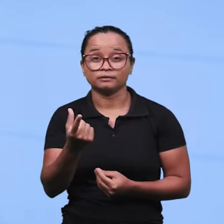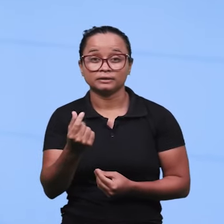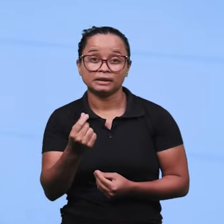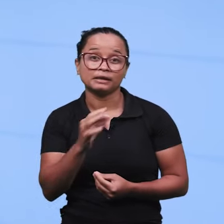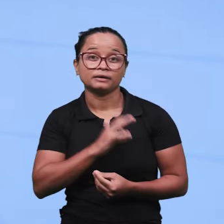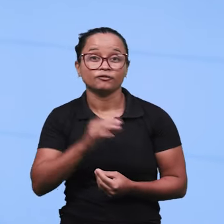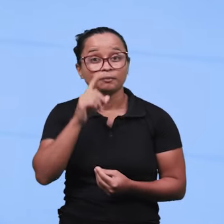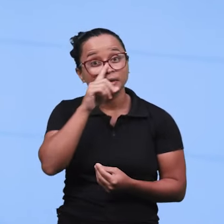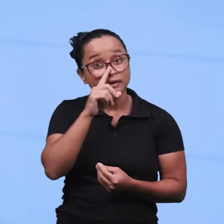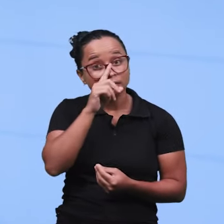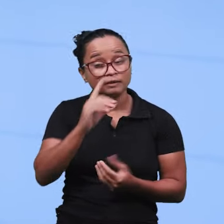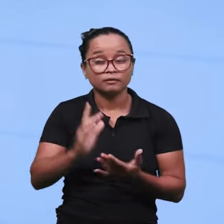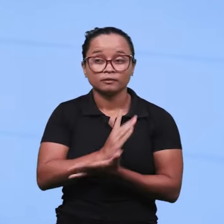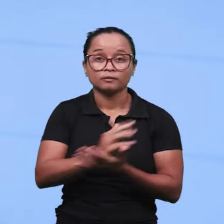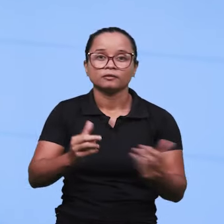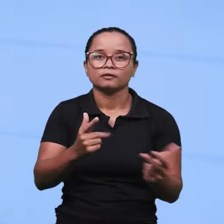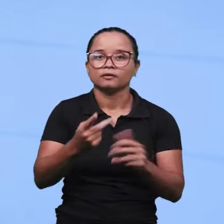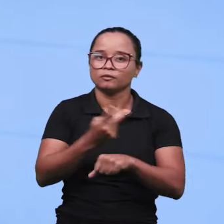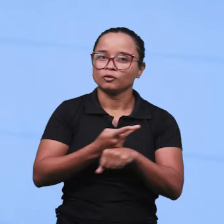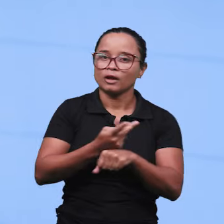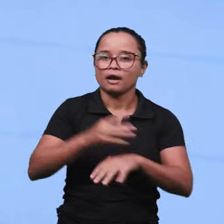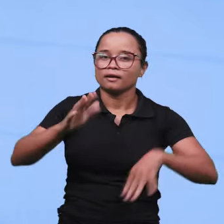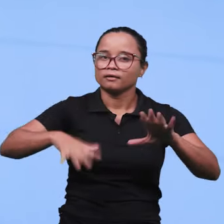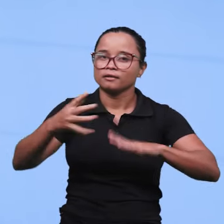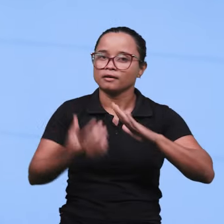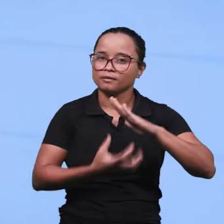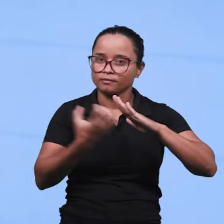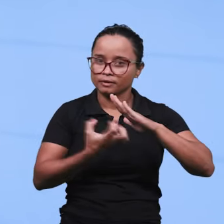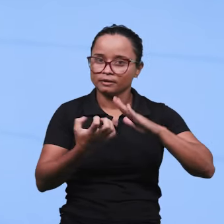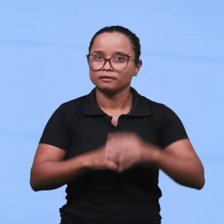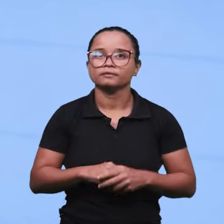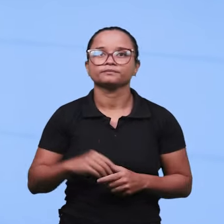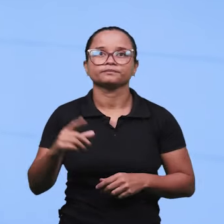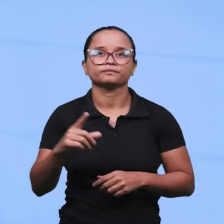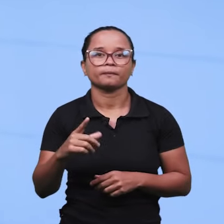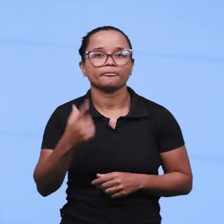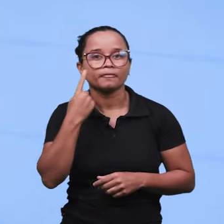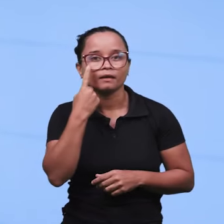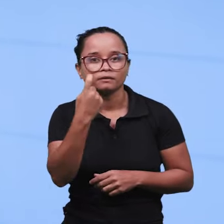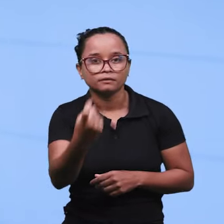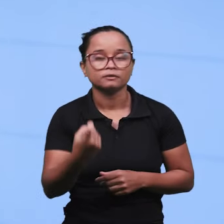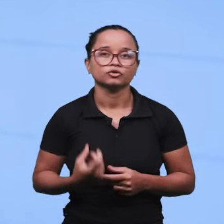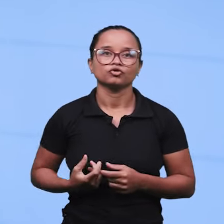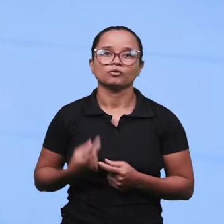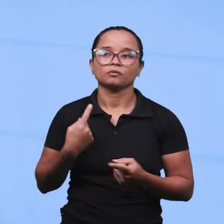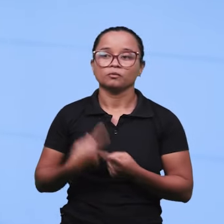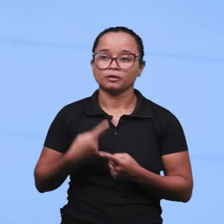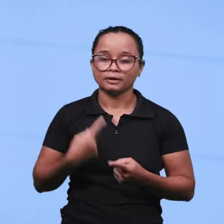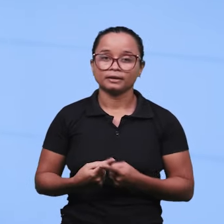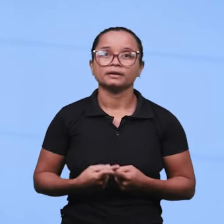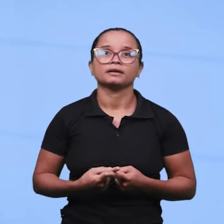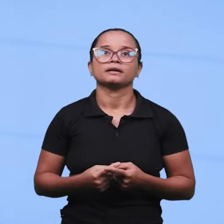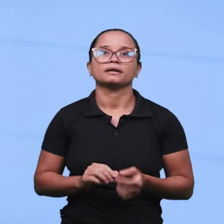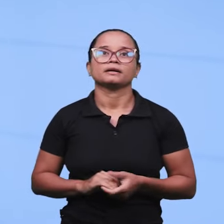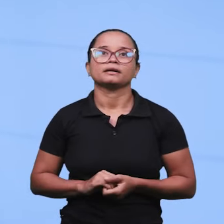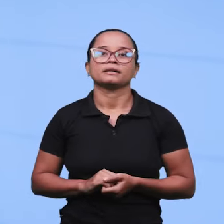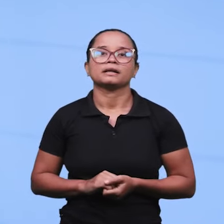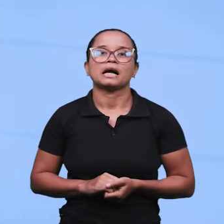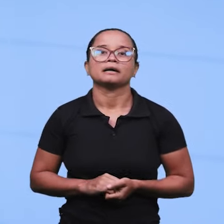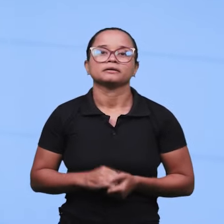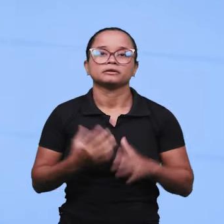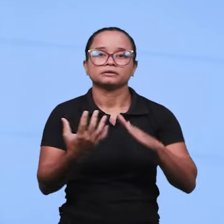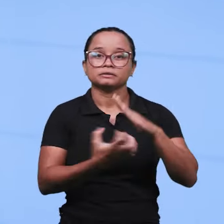tem que procurar isso. Por quê? Porque, às vezes, a empresa, ela faz um laudo. É até interessante esse assunto, sobre os adicionais, que